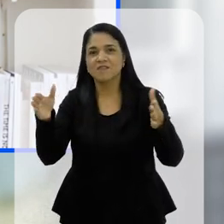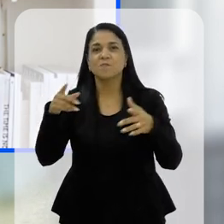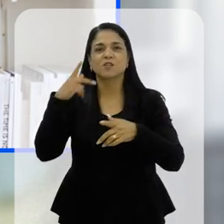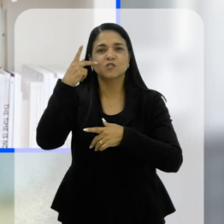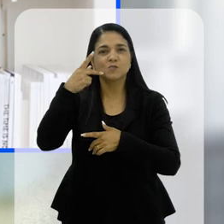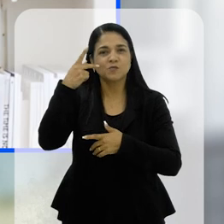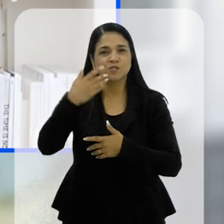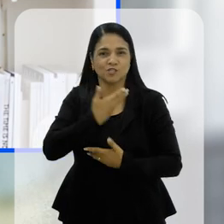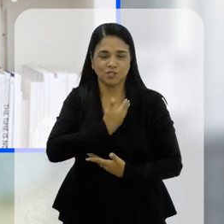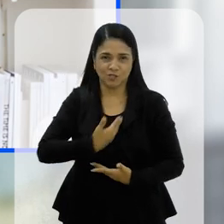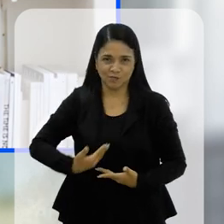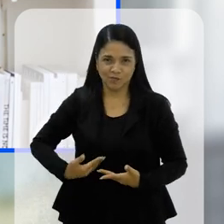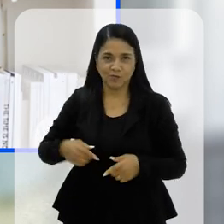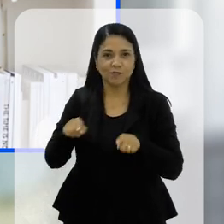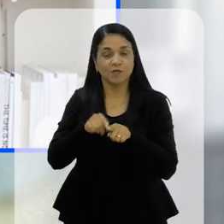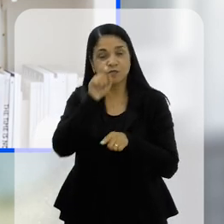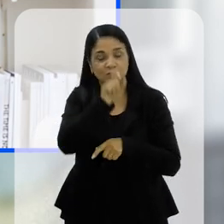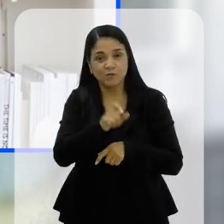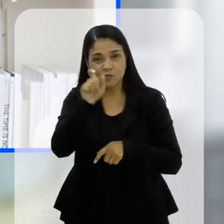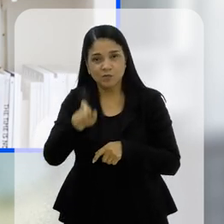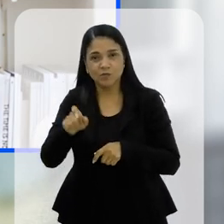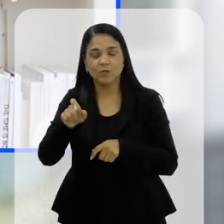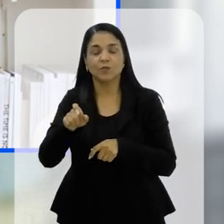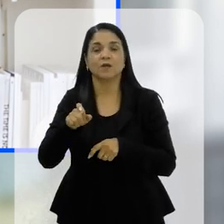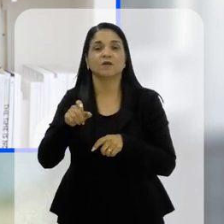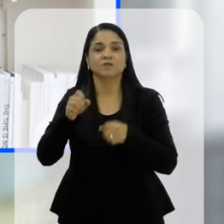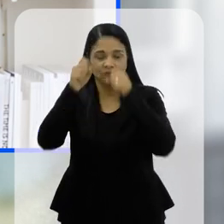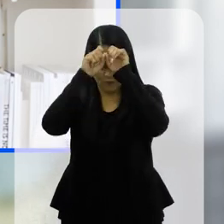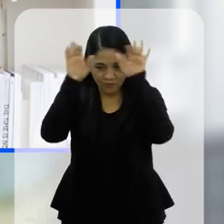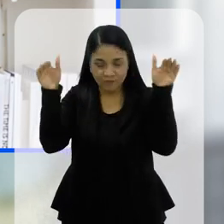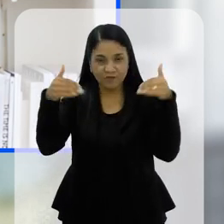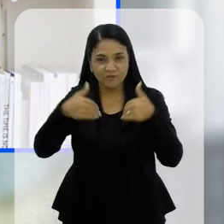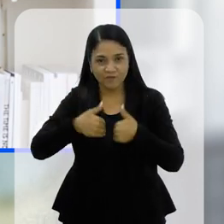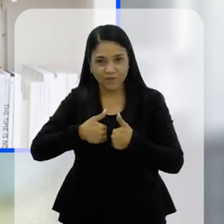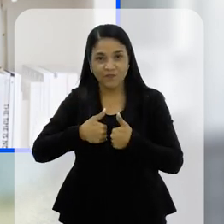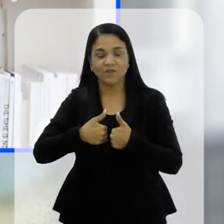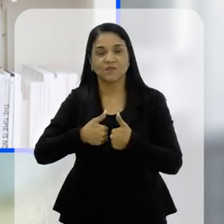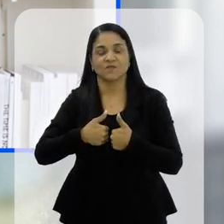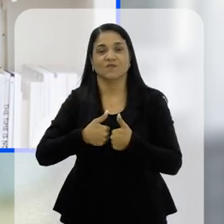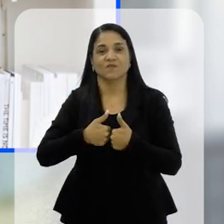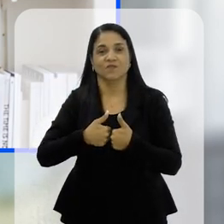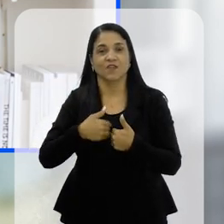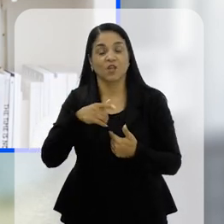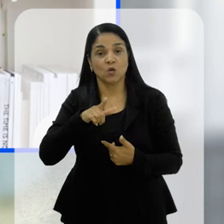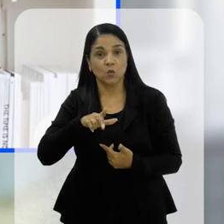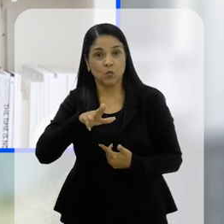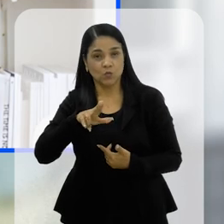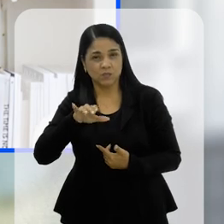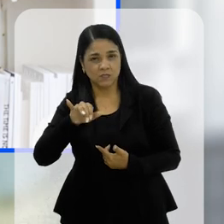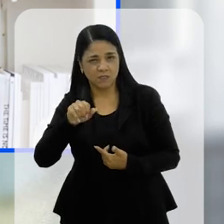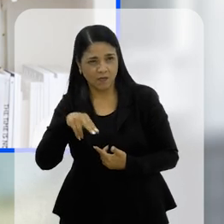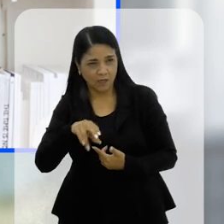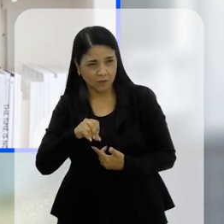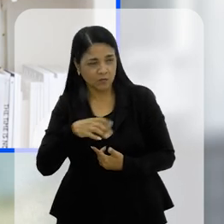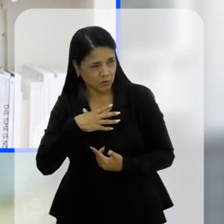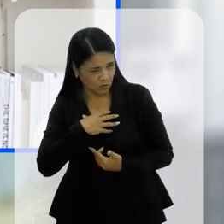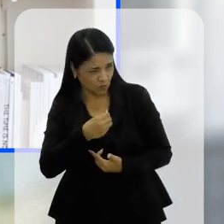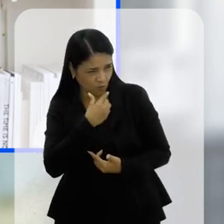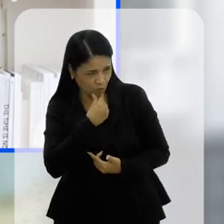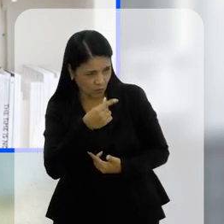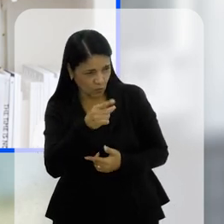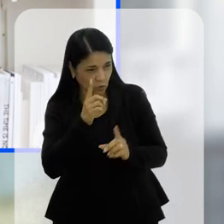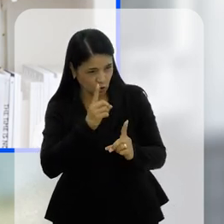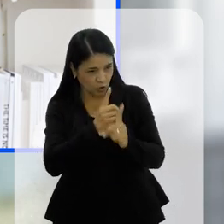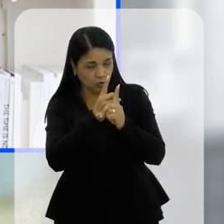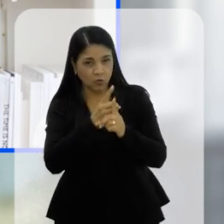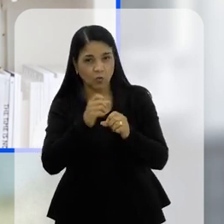certamente, para políticas públicas, para as pessoas com transtorno do espectro autista, né, Luciano, o seu filho, se eu não me